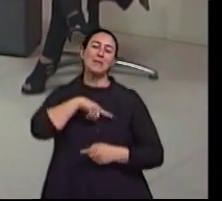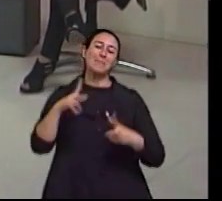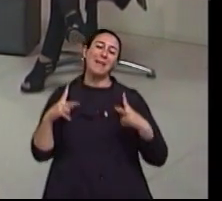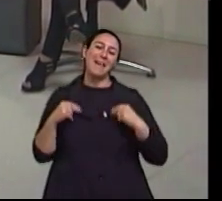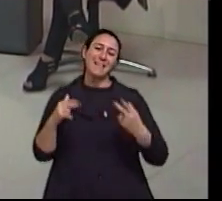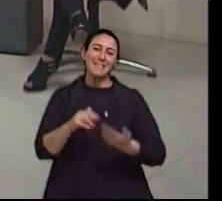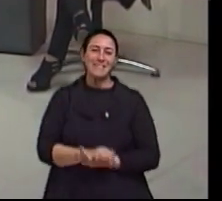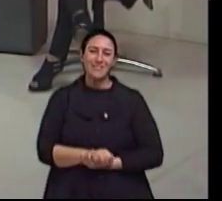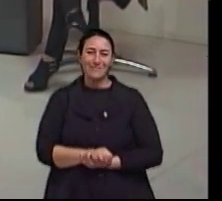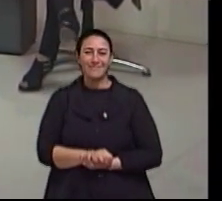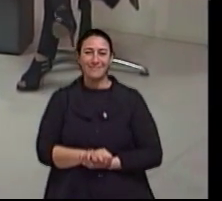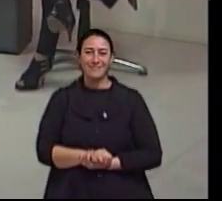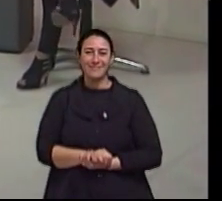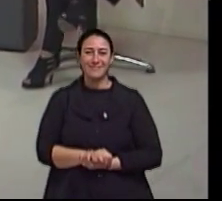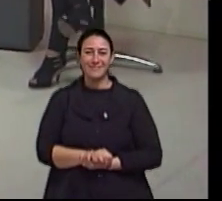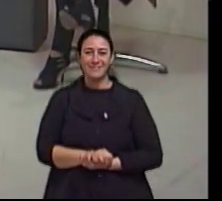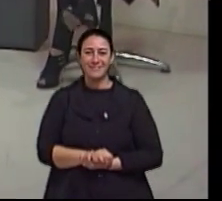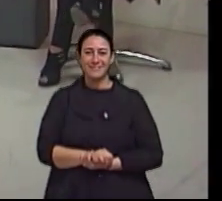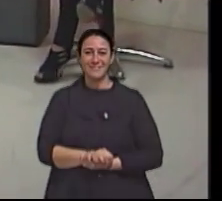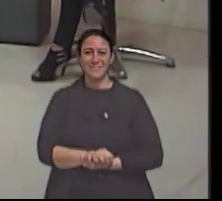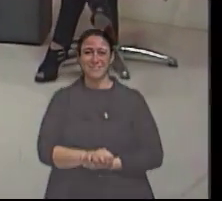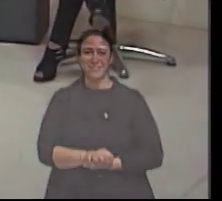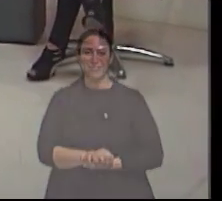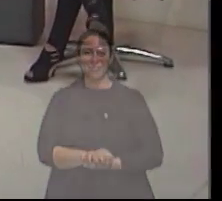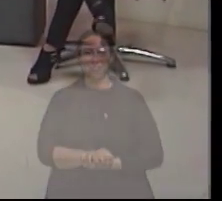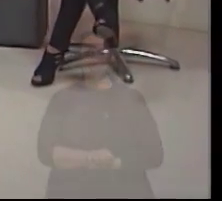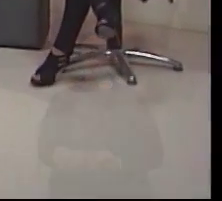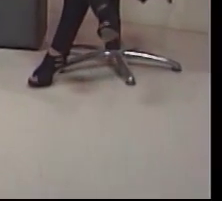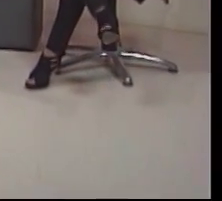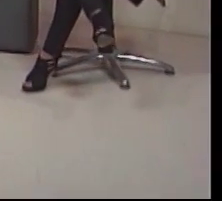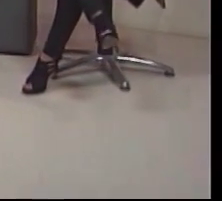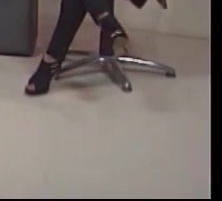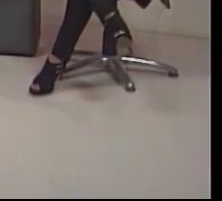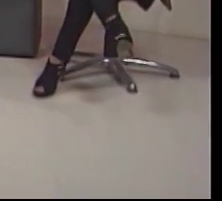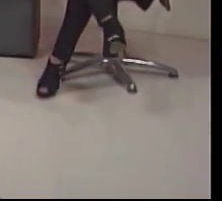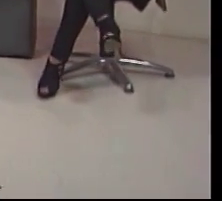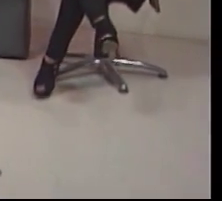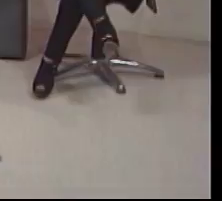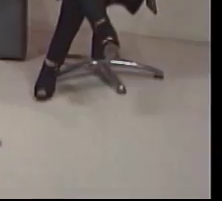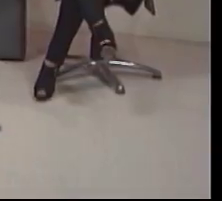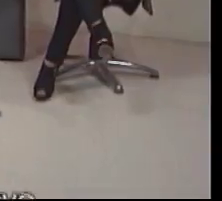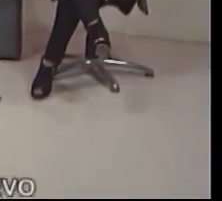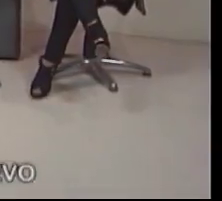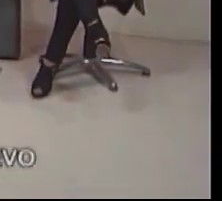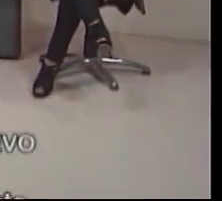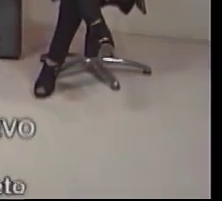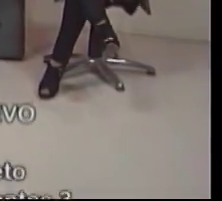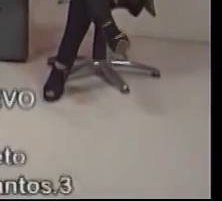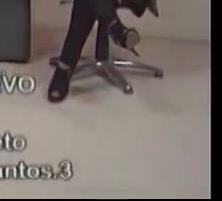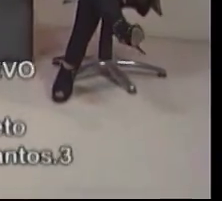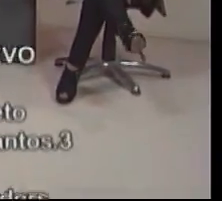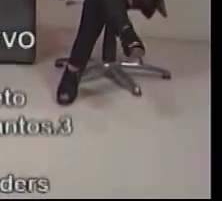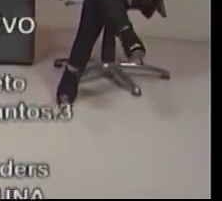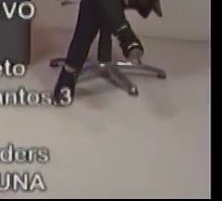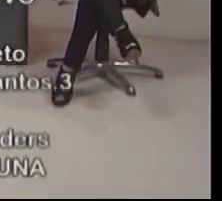merece, né? E merece, né? E a gente merece, né?